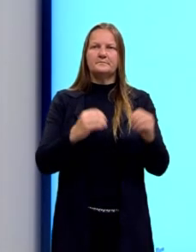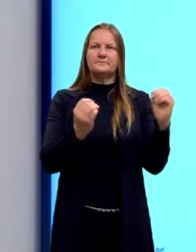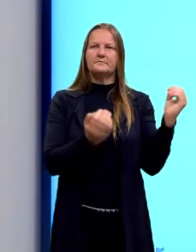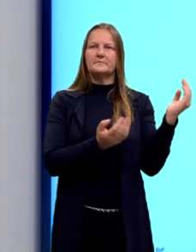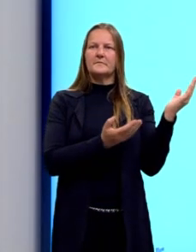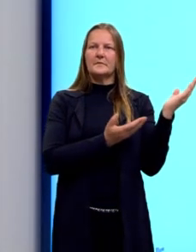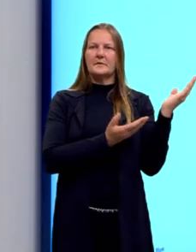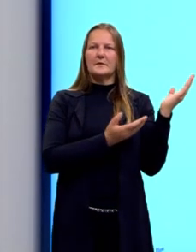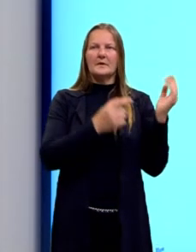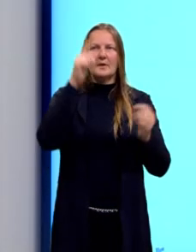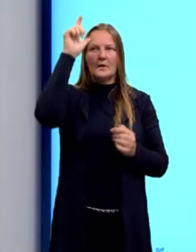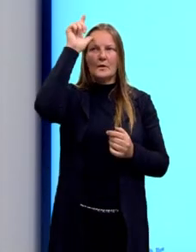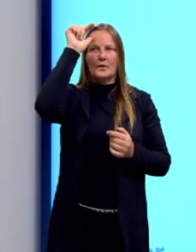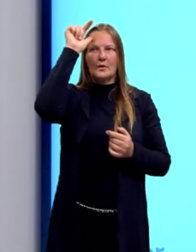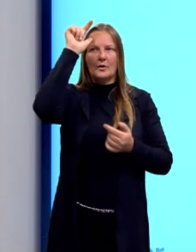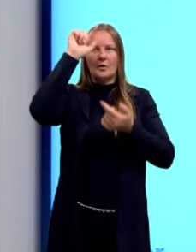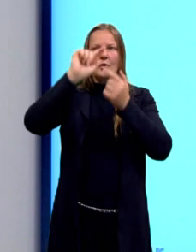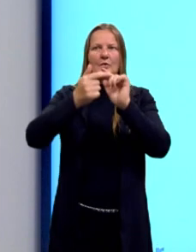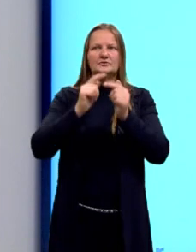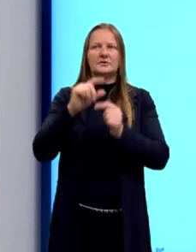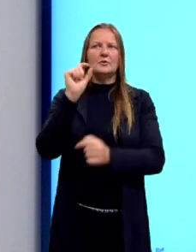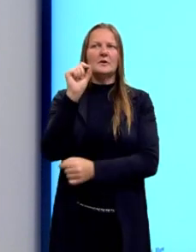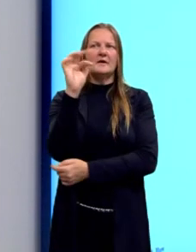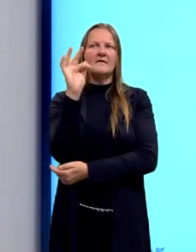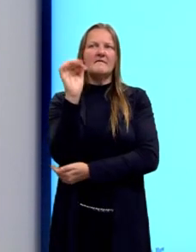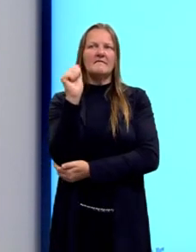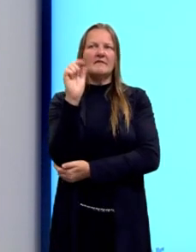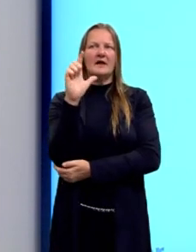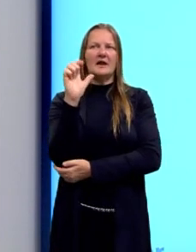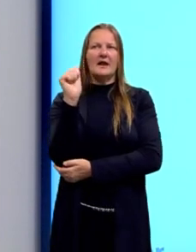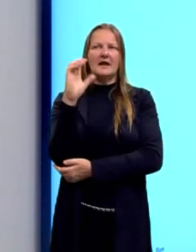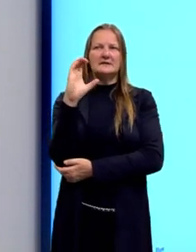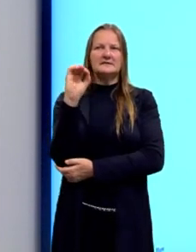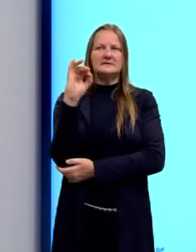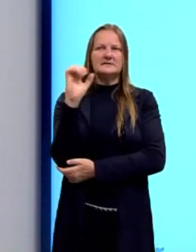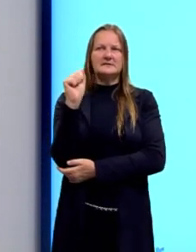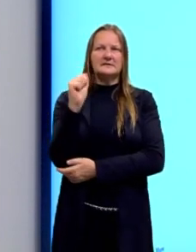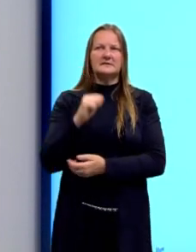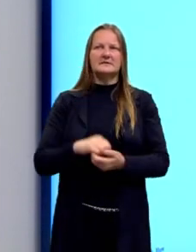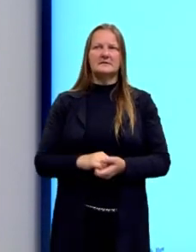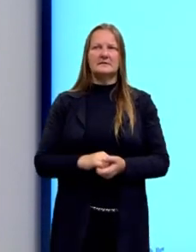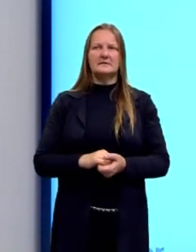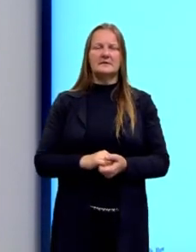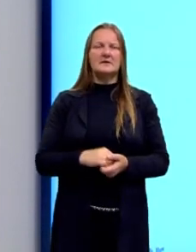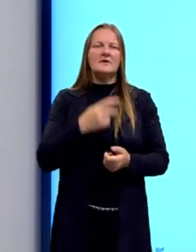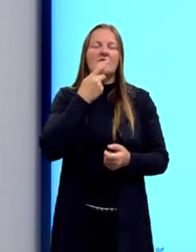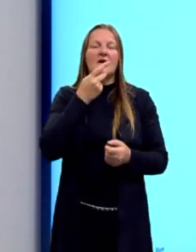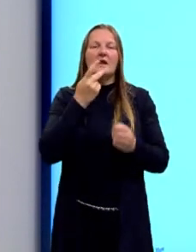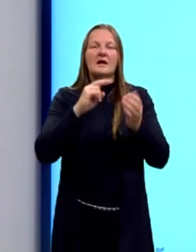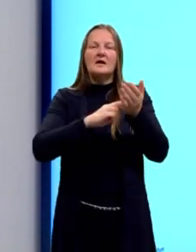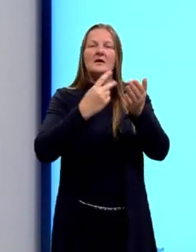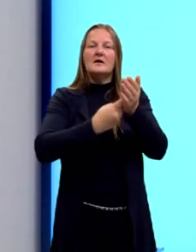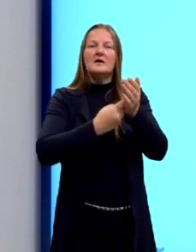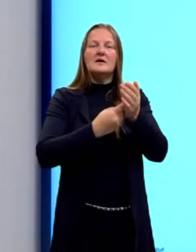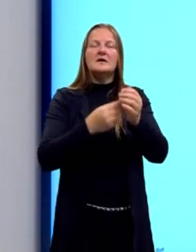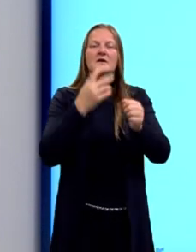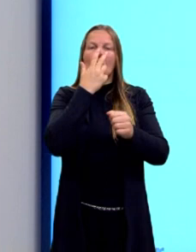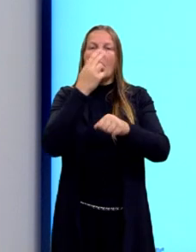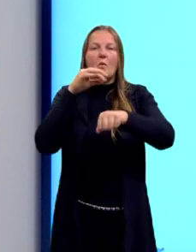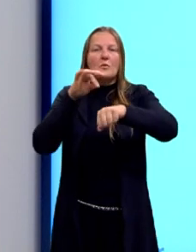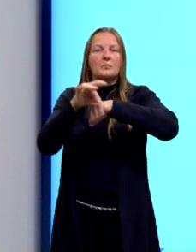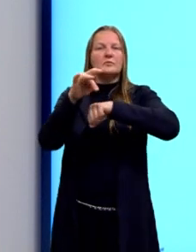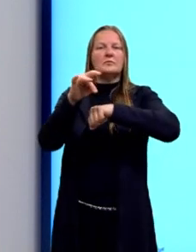definir a lógica mais ou menos assim. Ela vem do latim, que significa falare, que significa enganar.